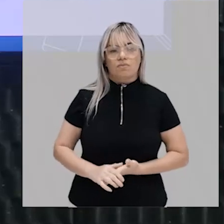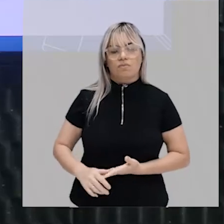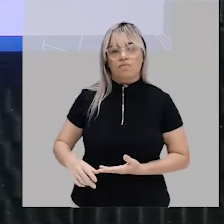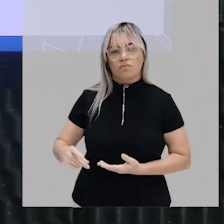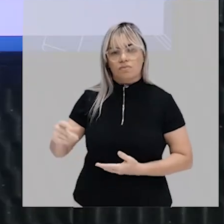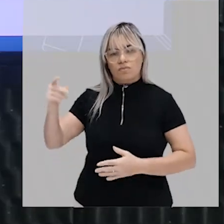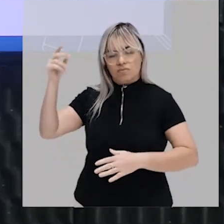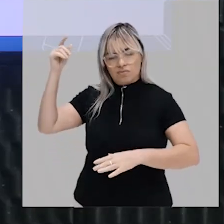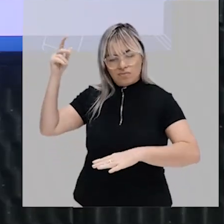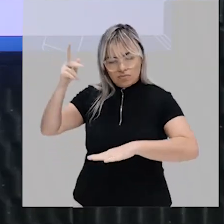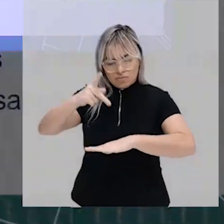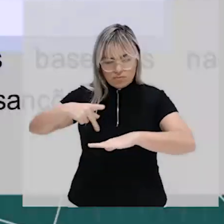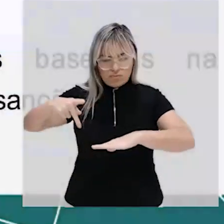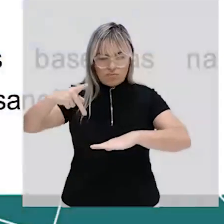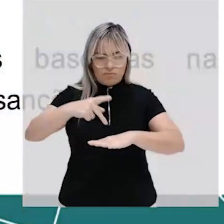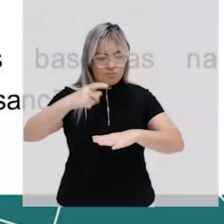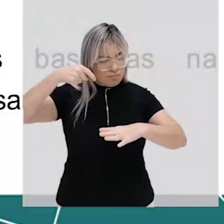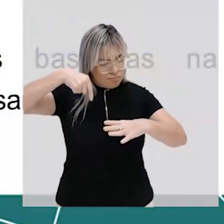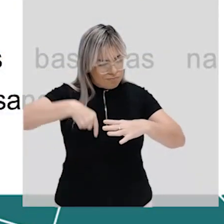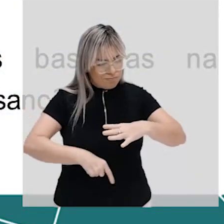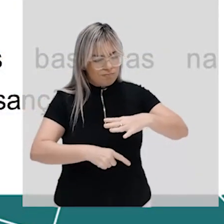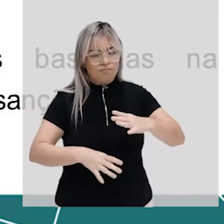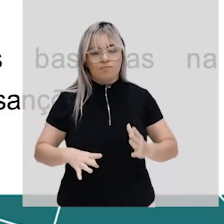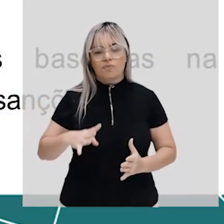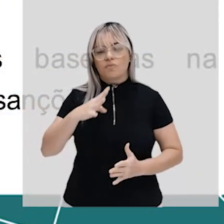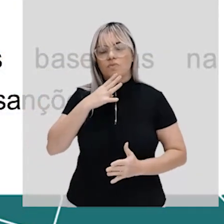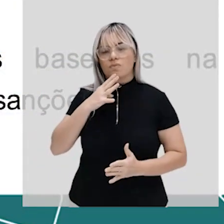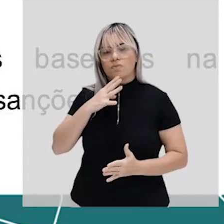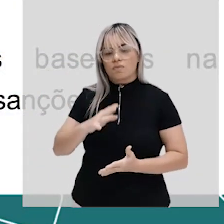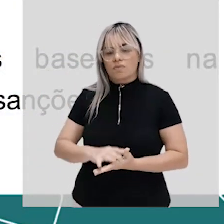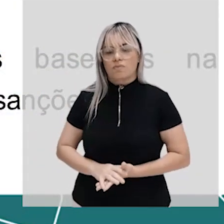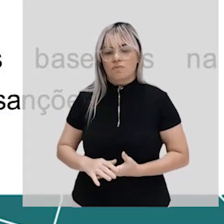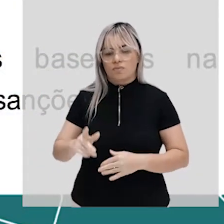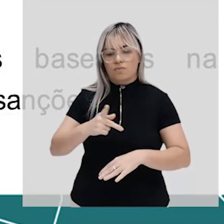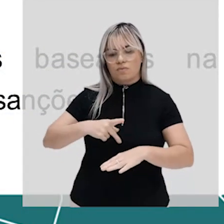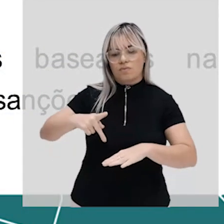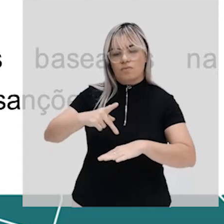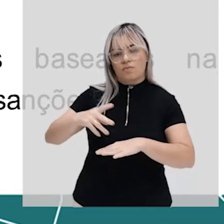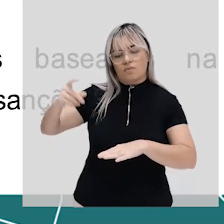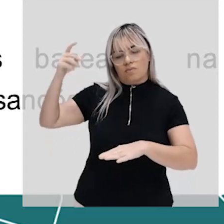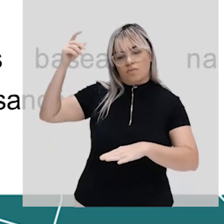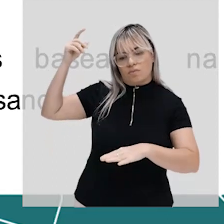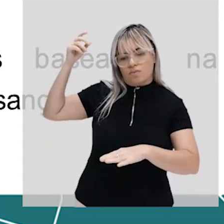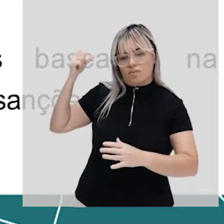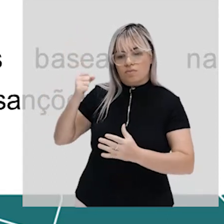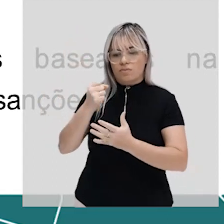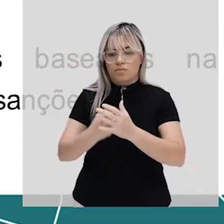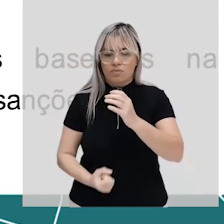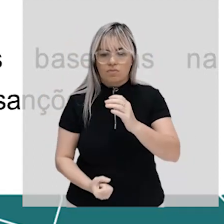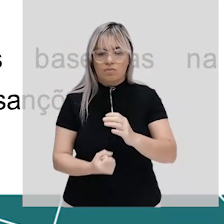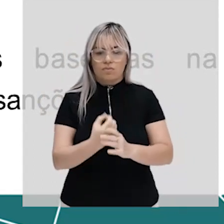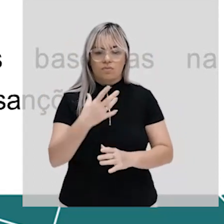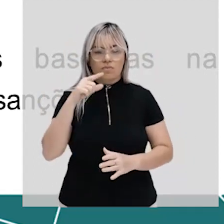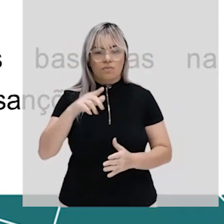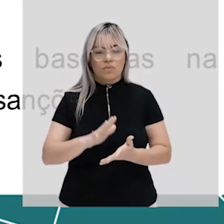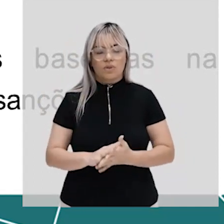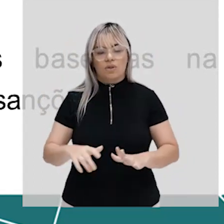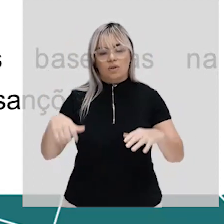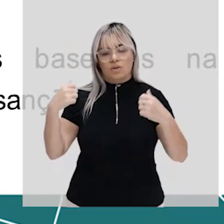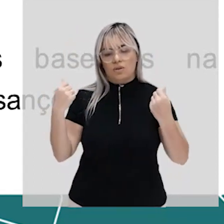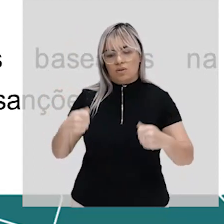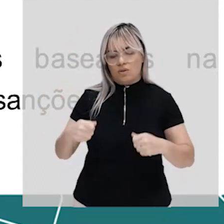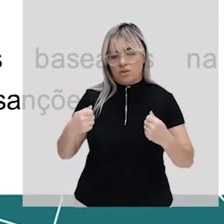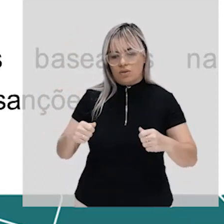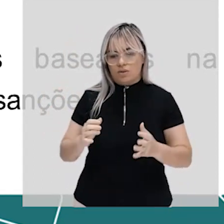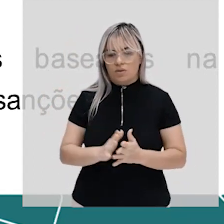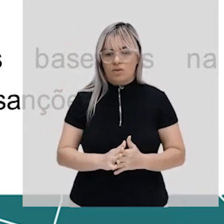Antiguidade vamos aprofundar um pouquinho mais o Estado na Antiguidade surgiu com a necessidade